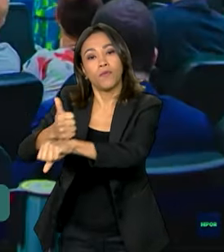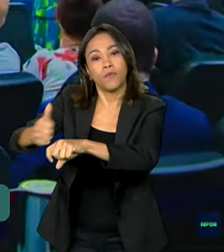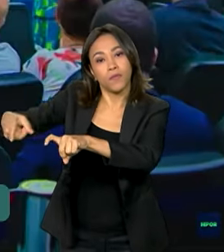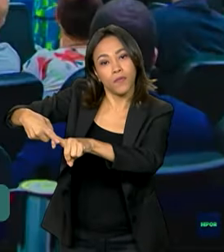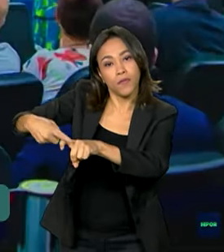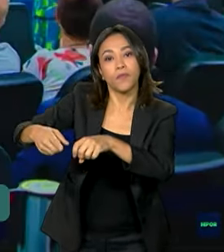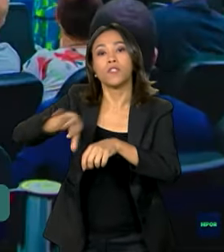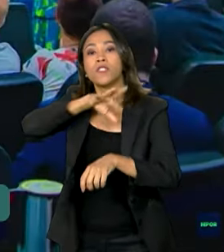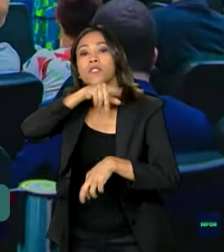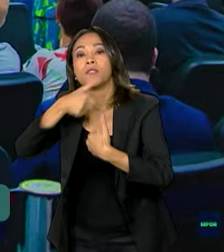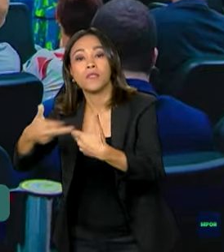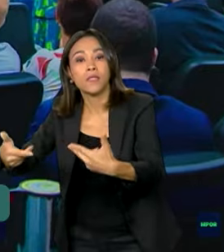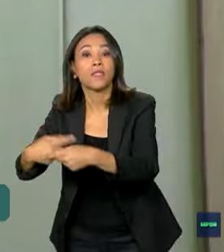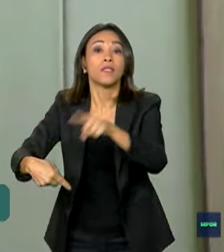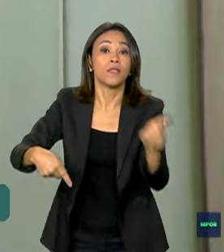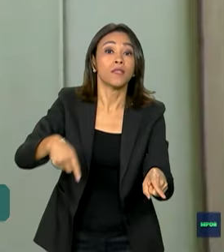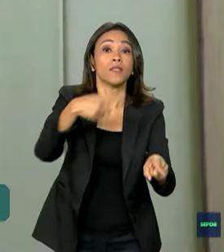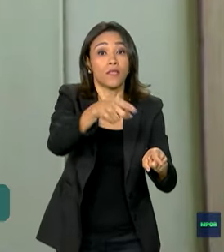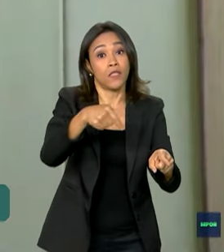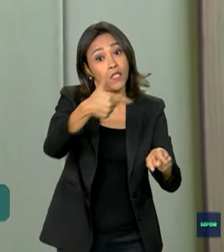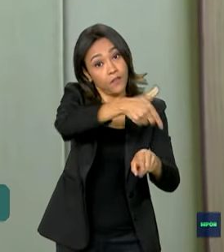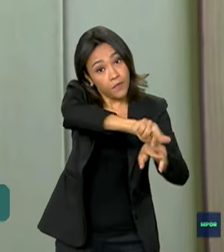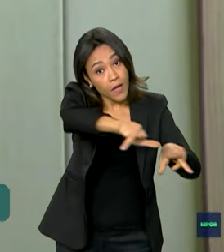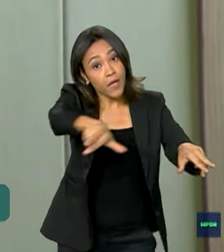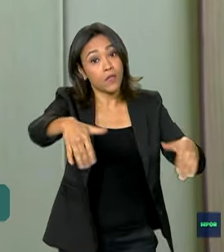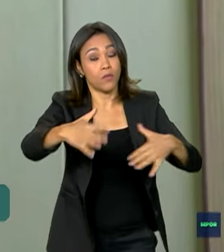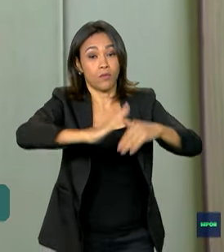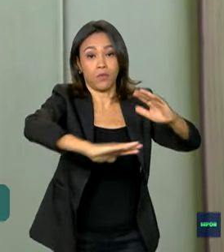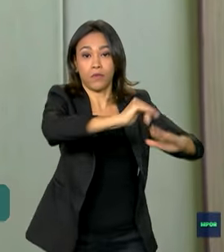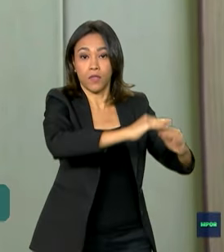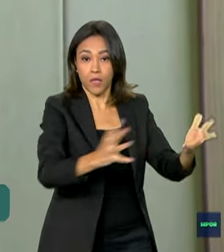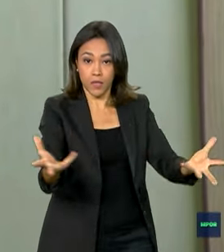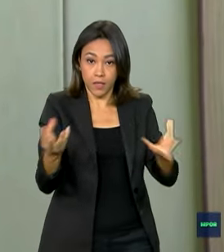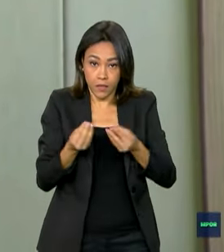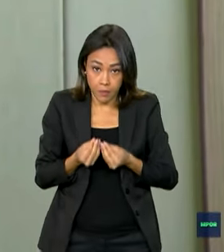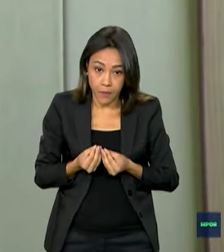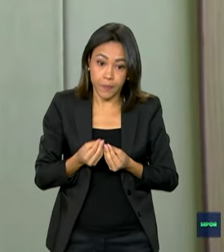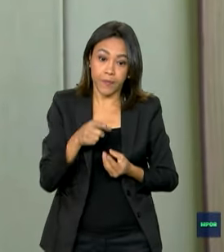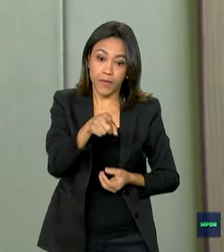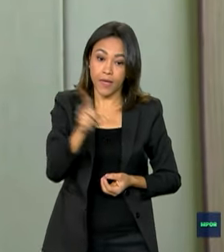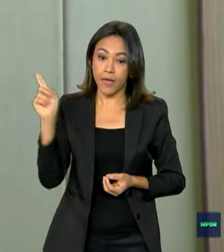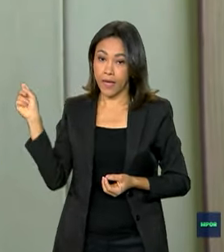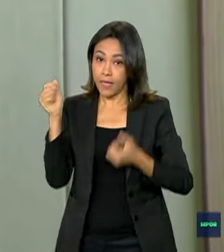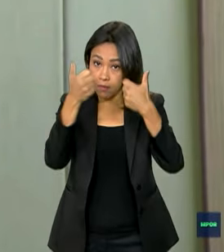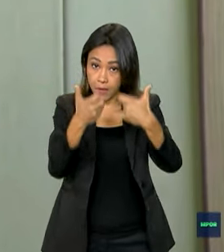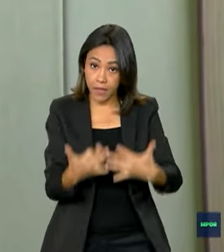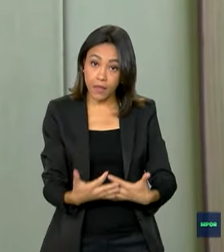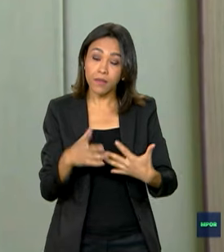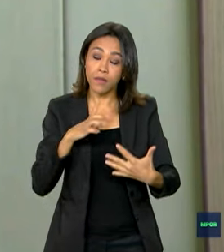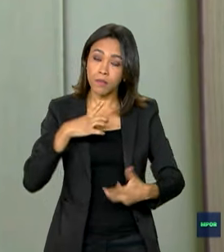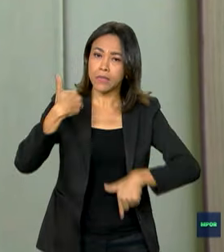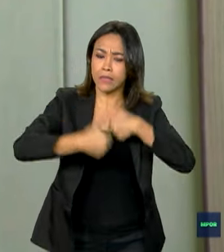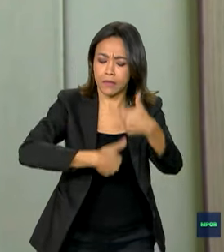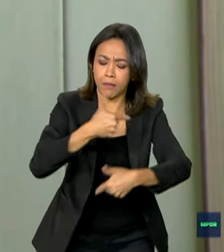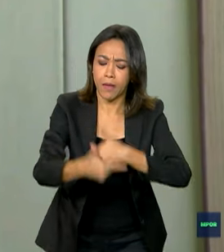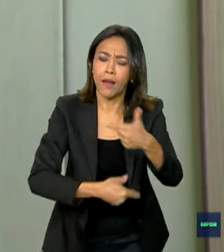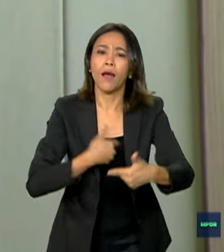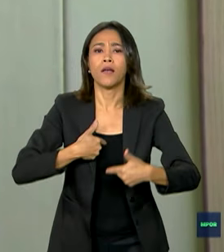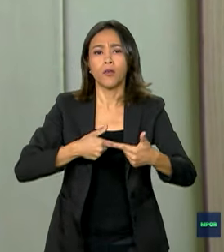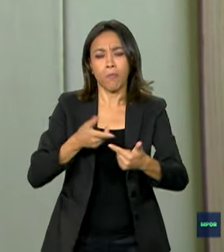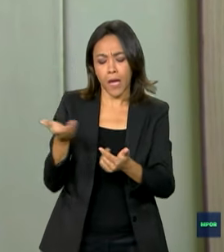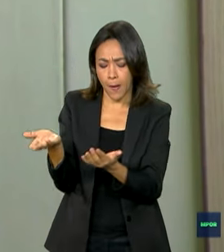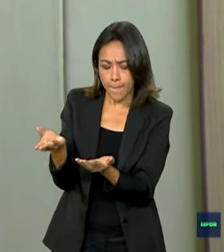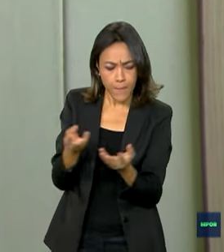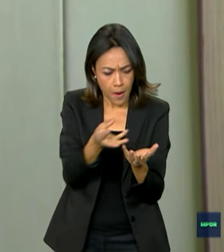agentes do setor de aviação. A nossa equipe técnica tem trabalhado com afinco para consolidar essas contribuições,